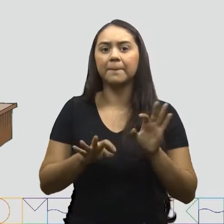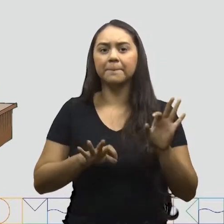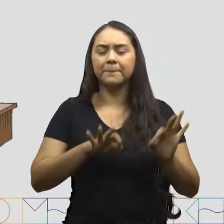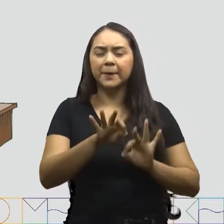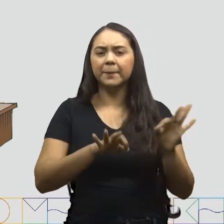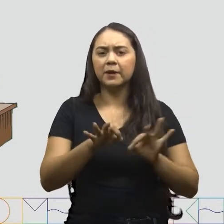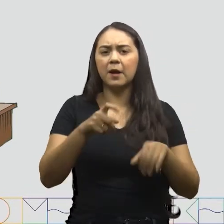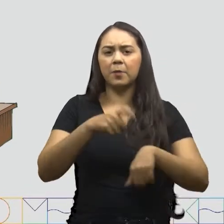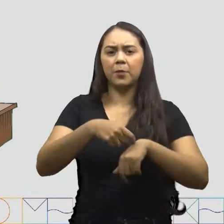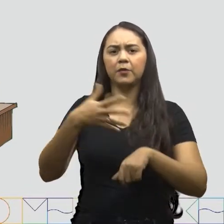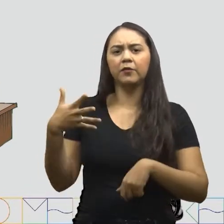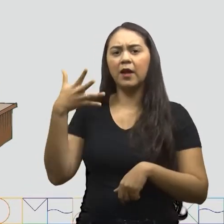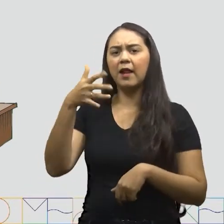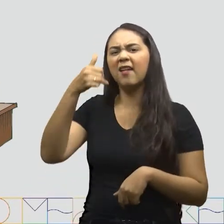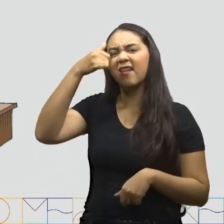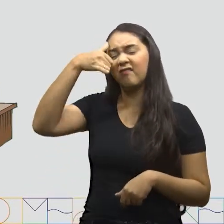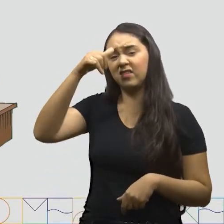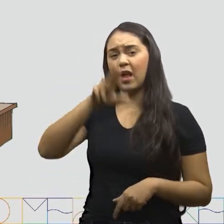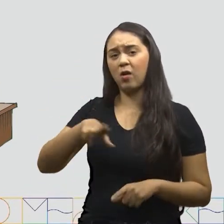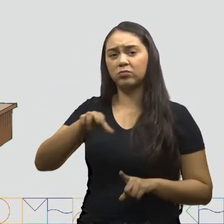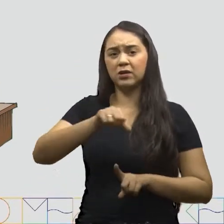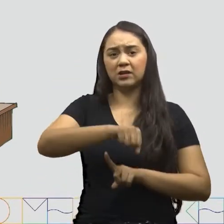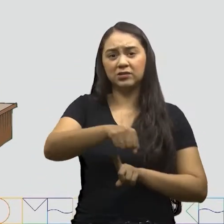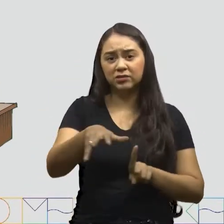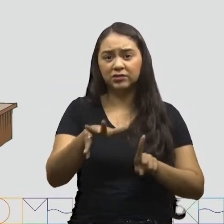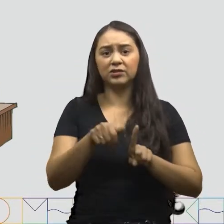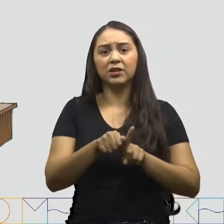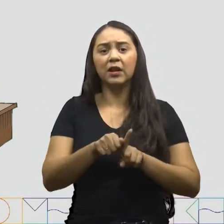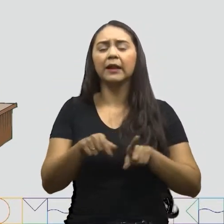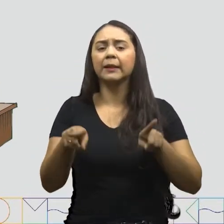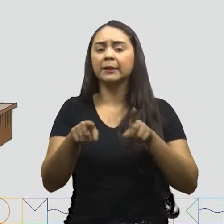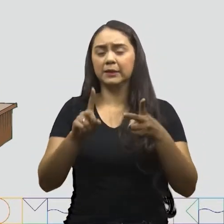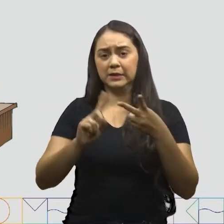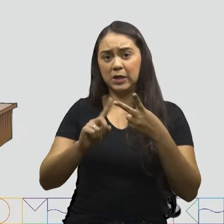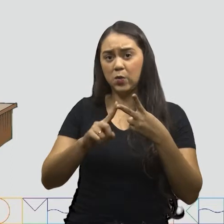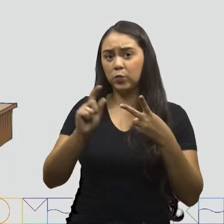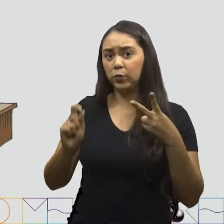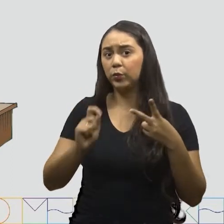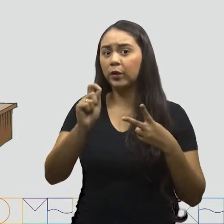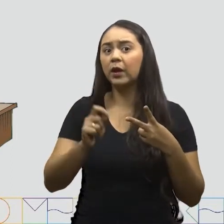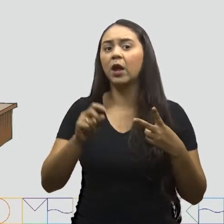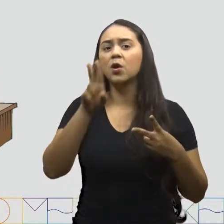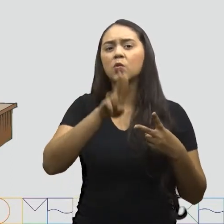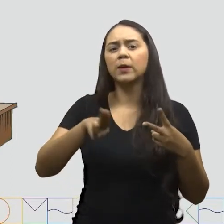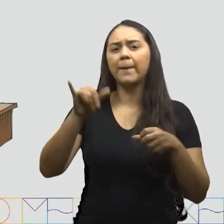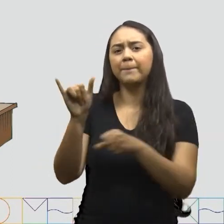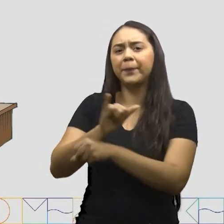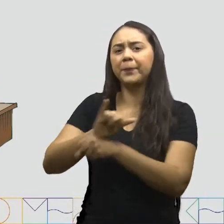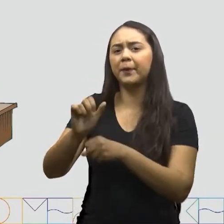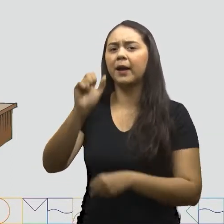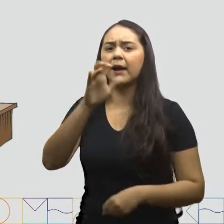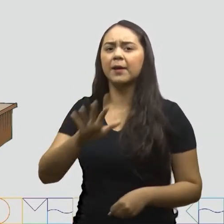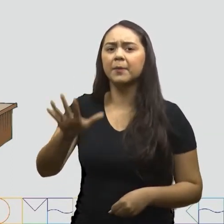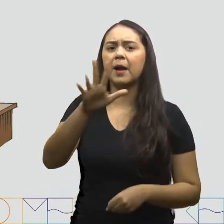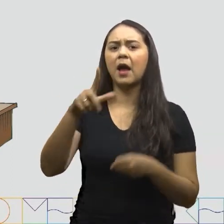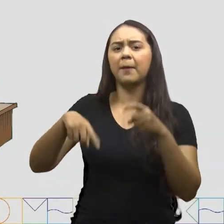gírias Segundo passo Usar recursos Imagens, objetos e etc